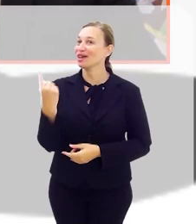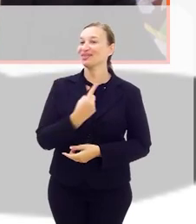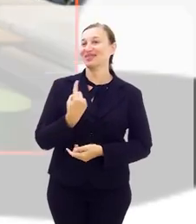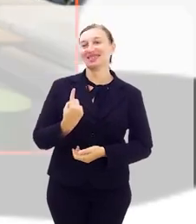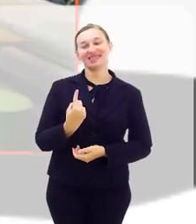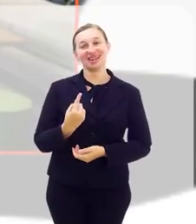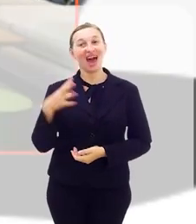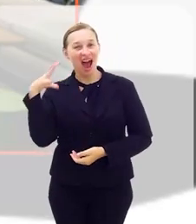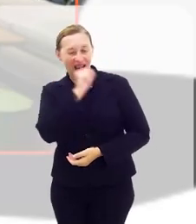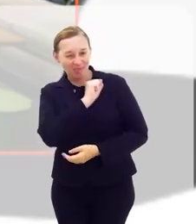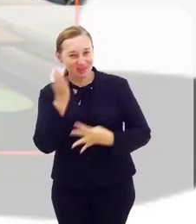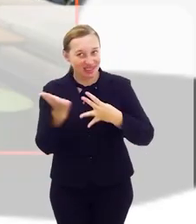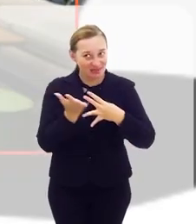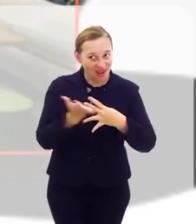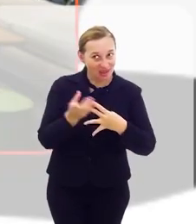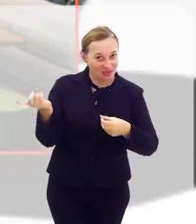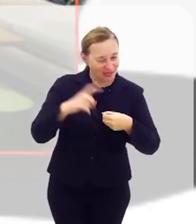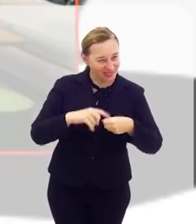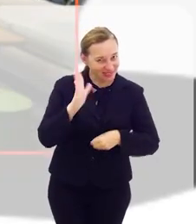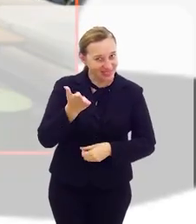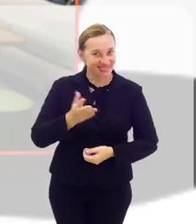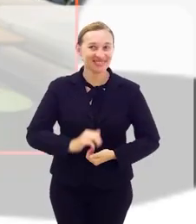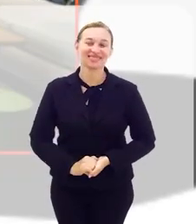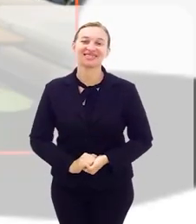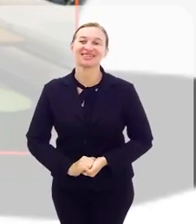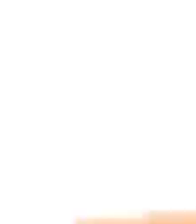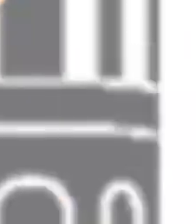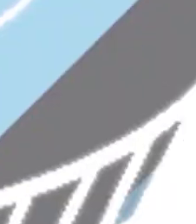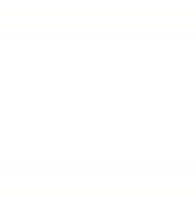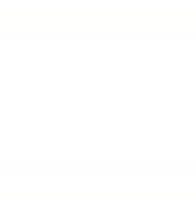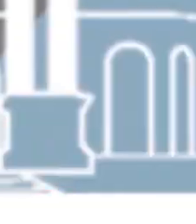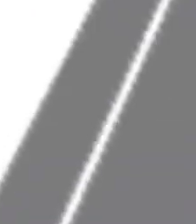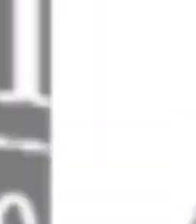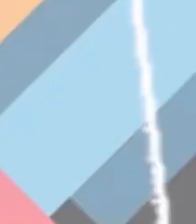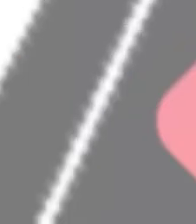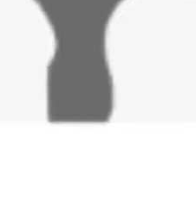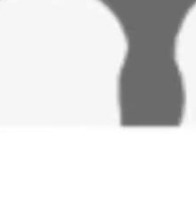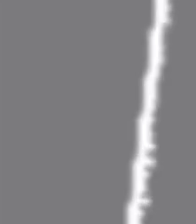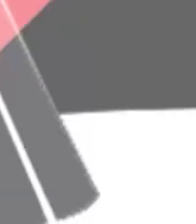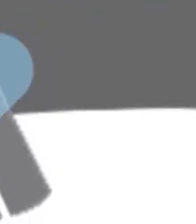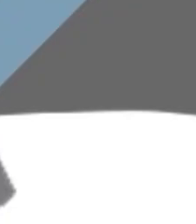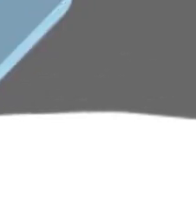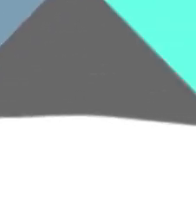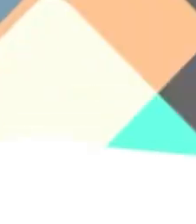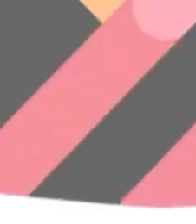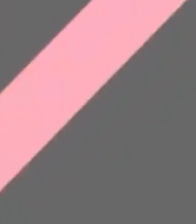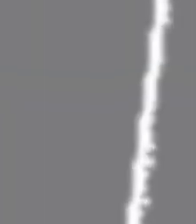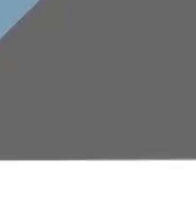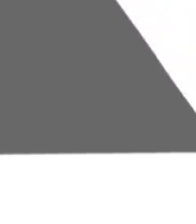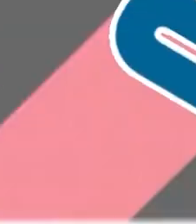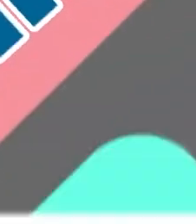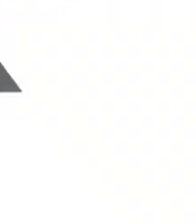isso para a gente. Então, rapidinho, já voltamos. Obrigado. Obrigado. Obrigado.